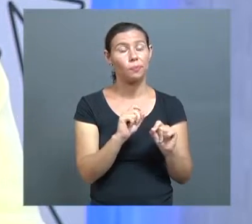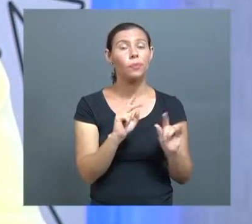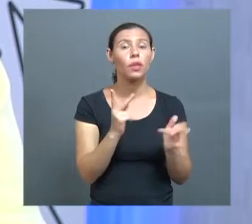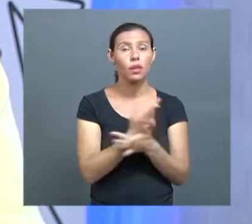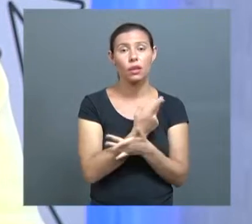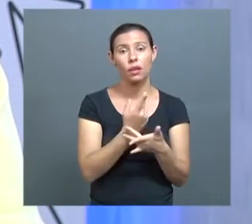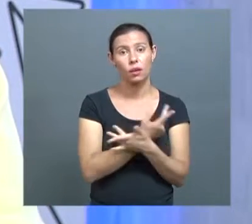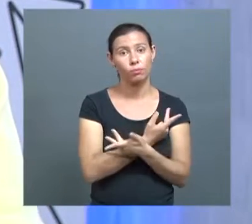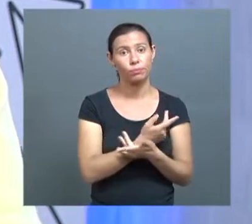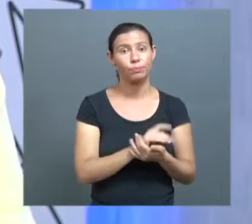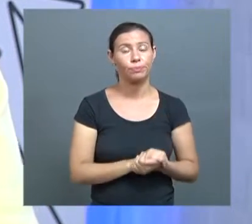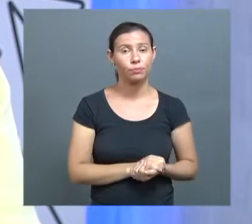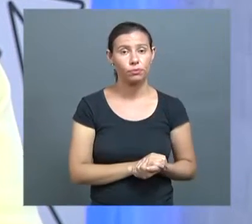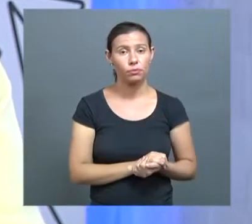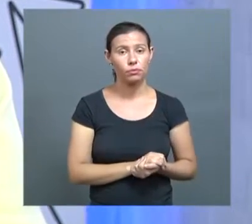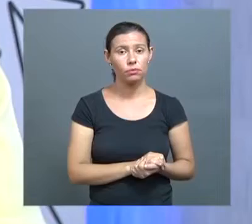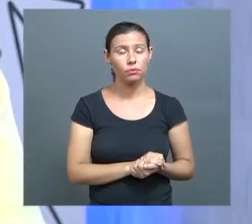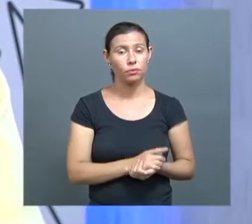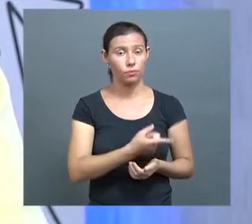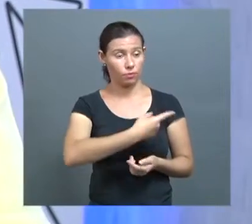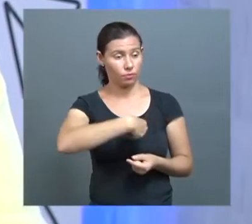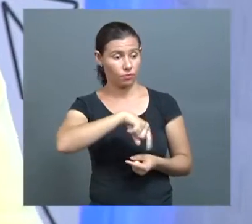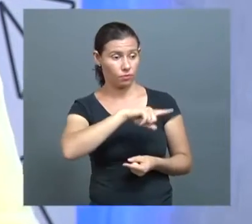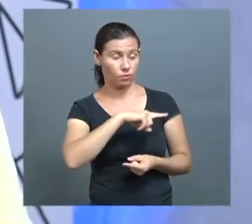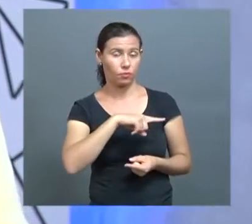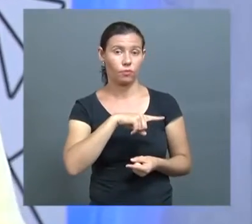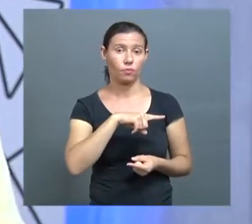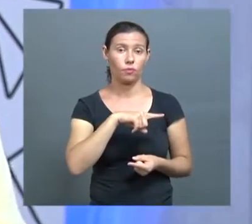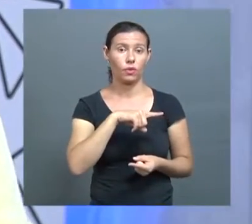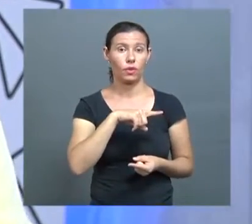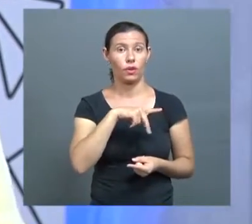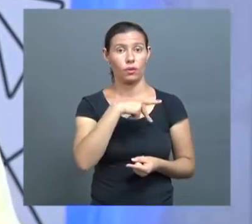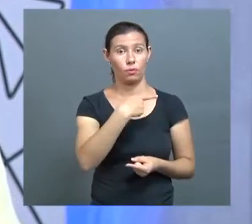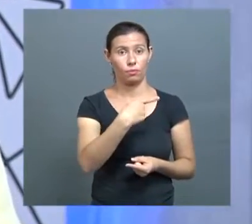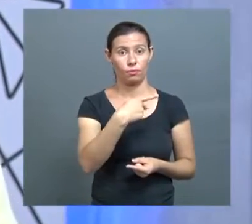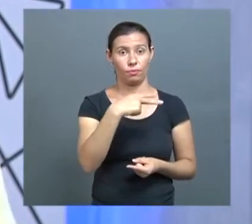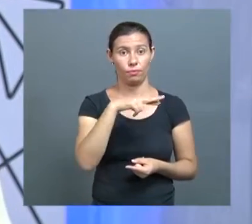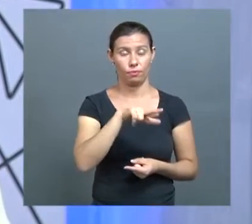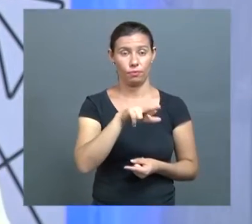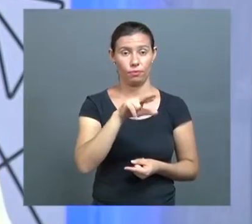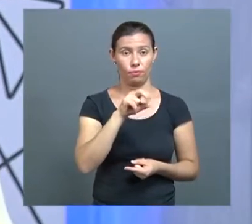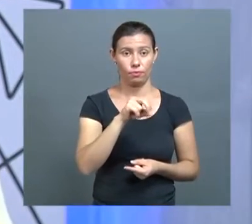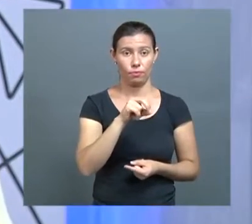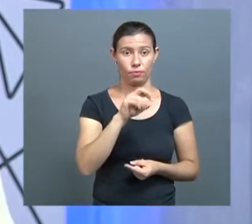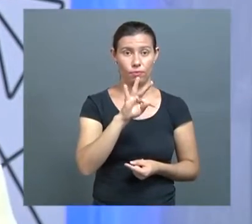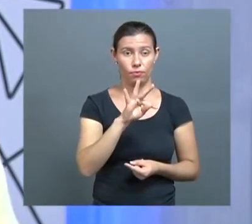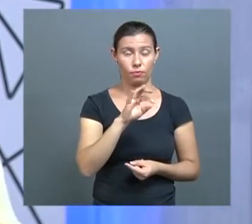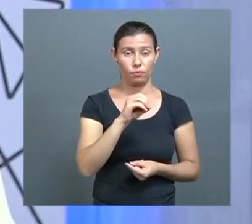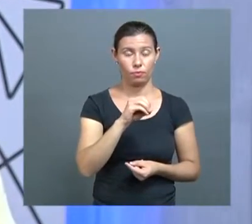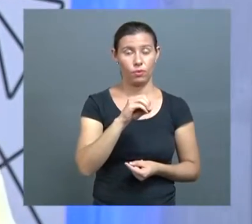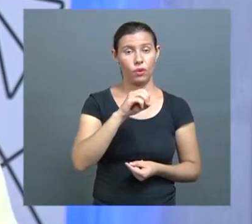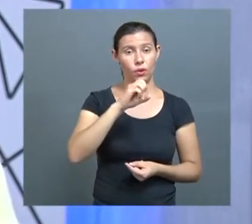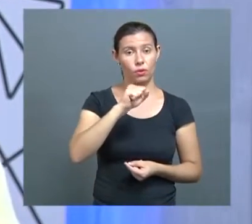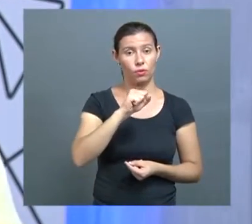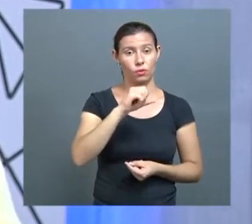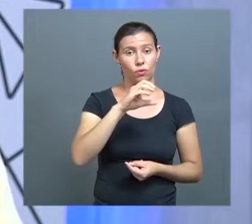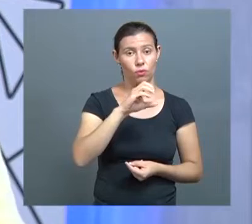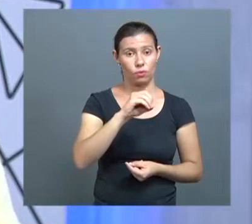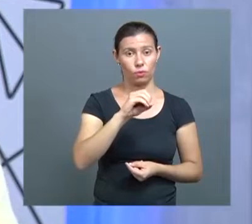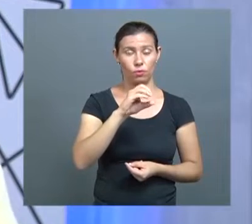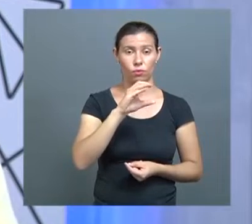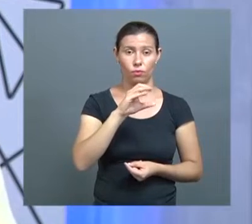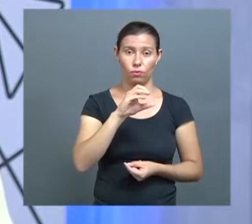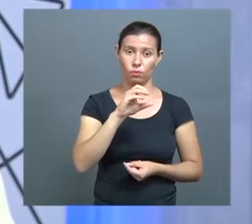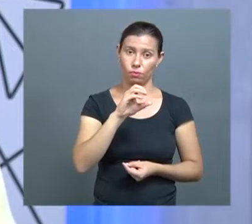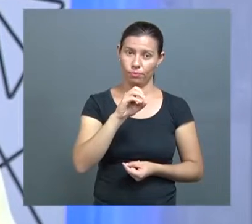a nossa intenção com o pronto-socorro odontológico é atender justamente aquilo que é